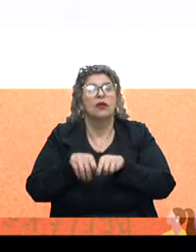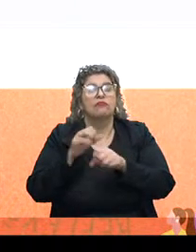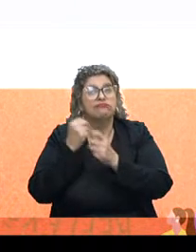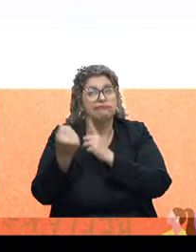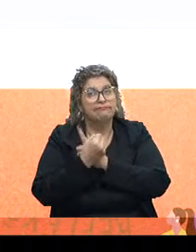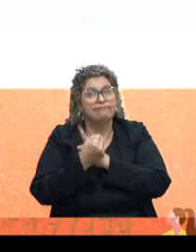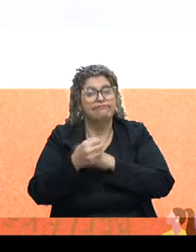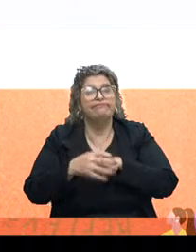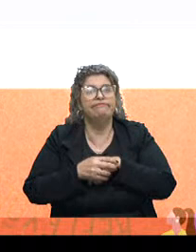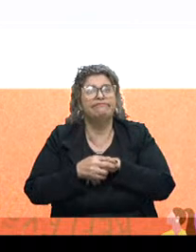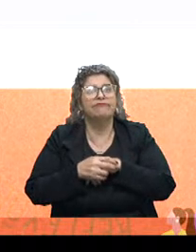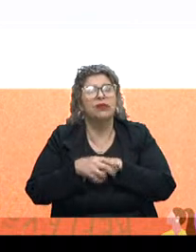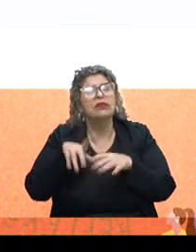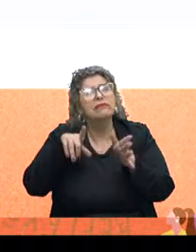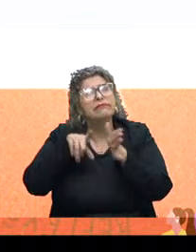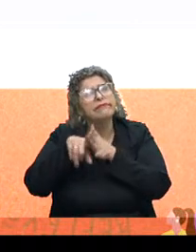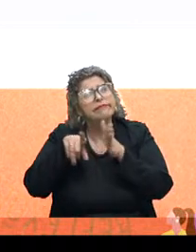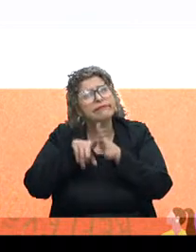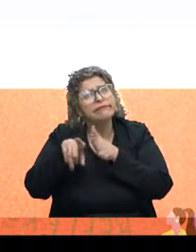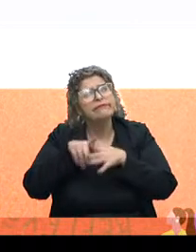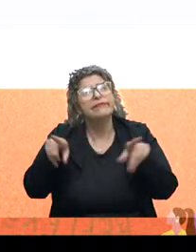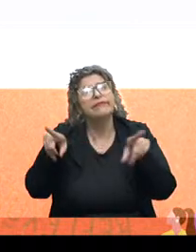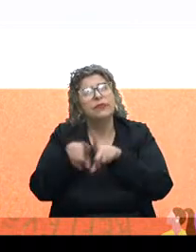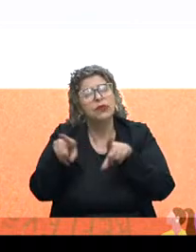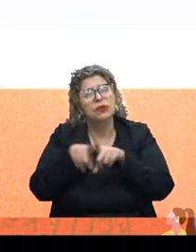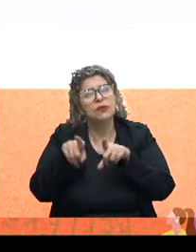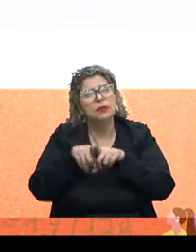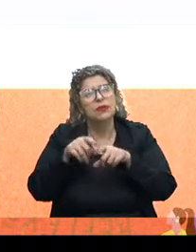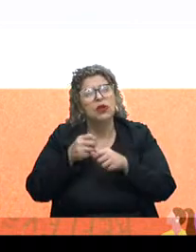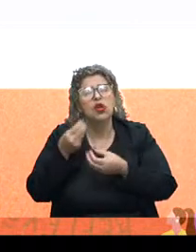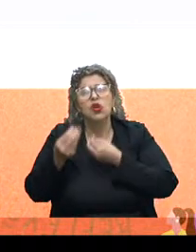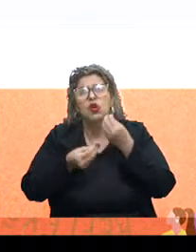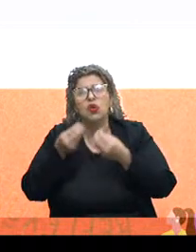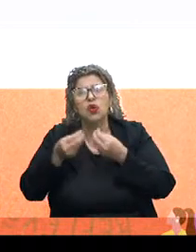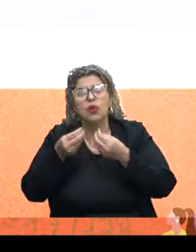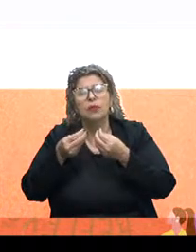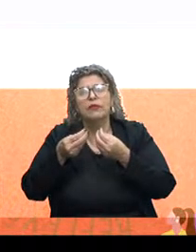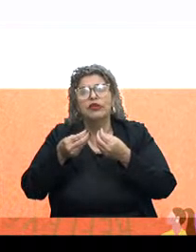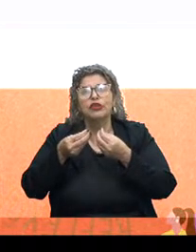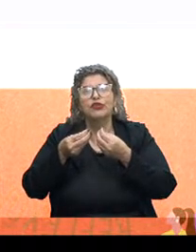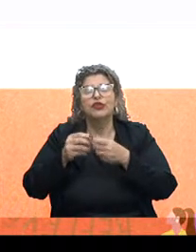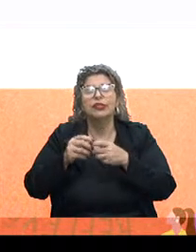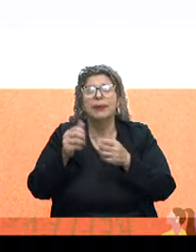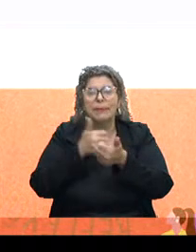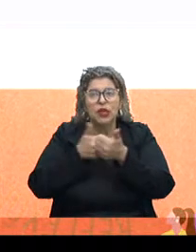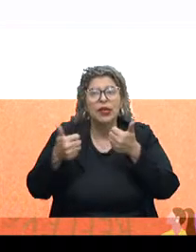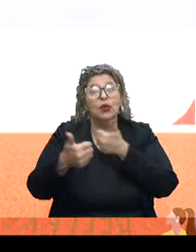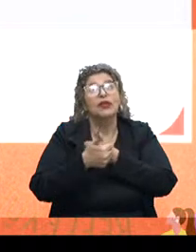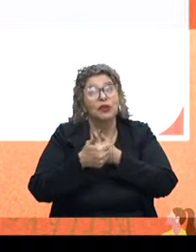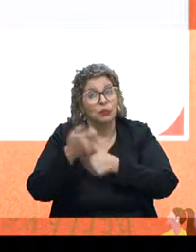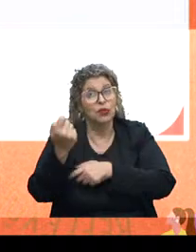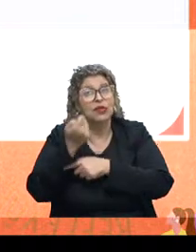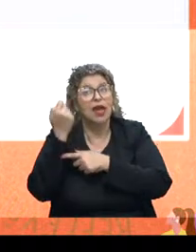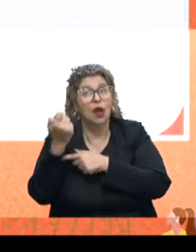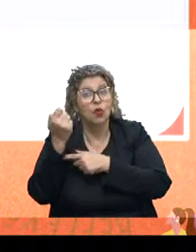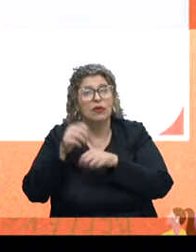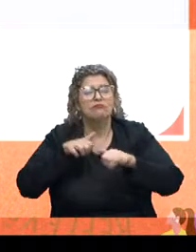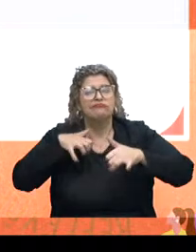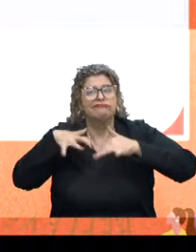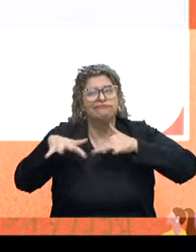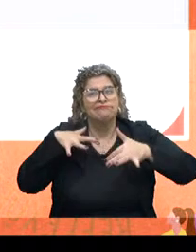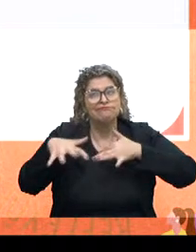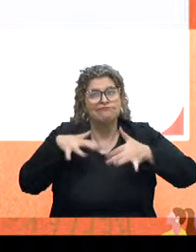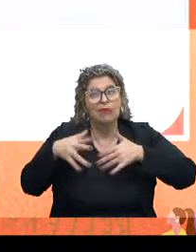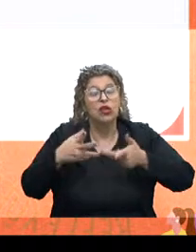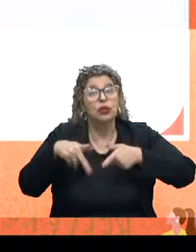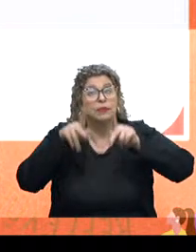Bem, nós questionamos também o grau de engajamento dos gaúchos. Nós vimos durante a pandemia muitos movimentos